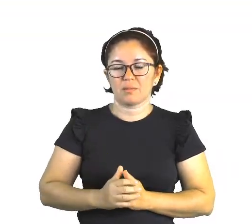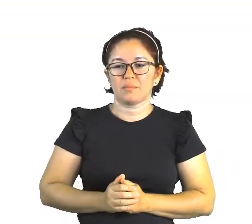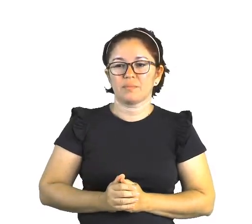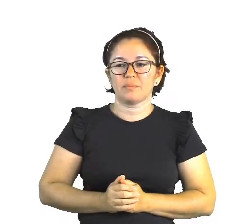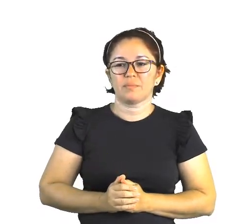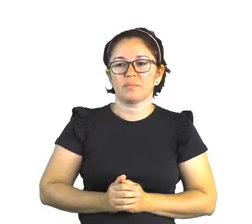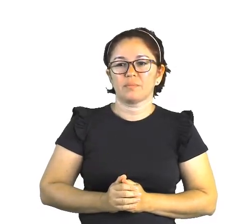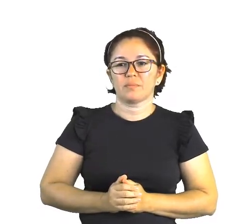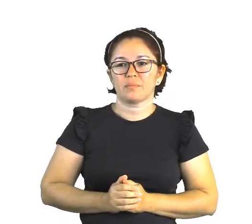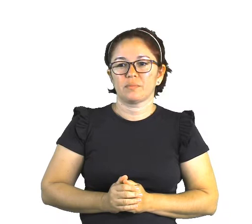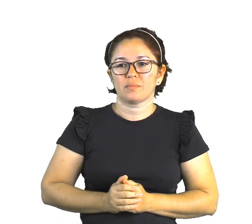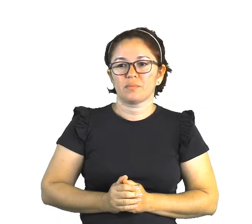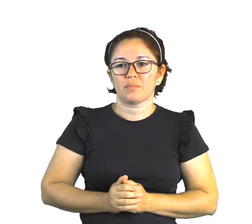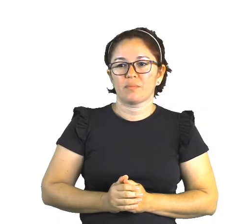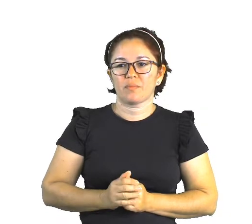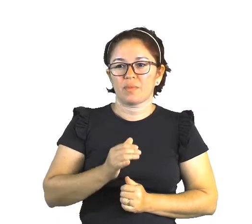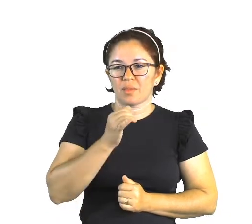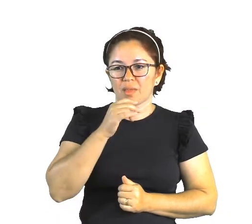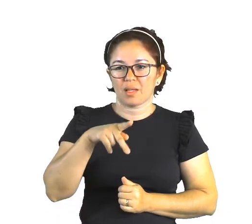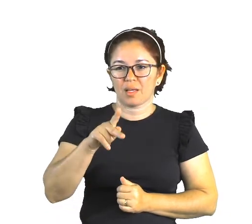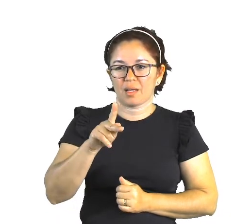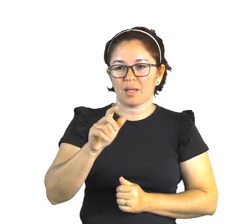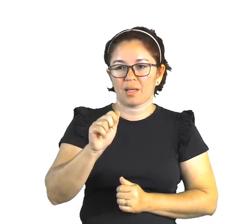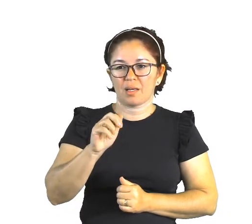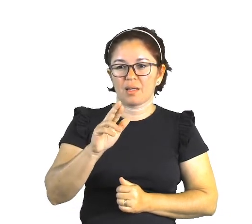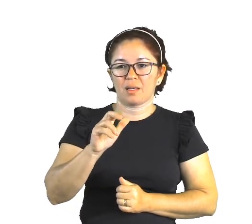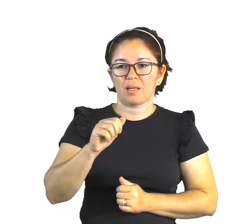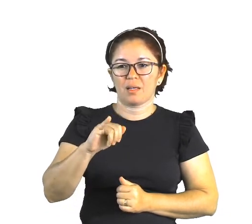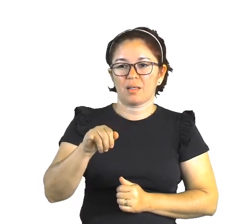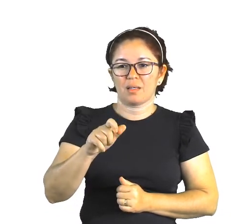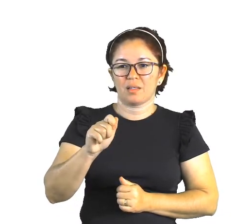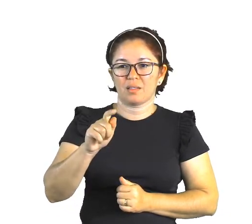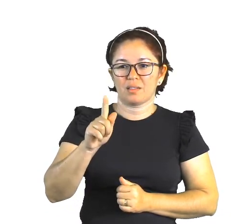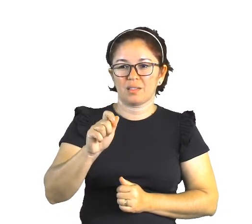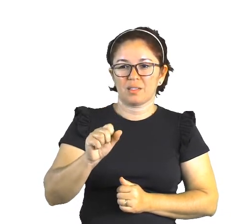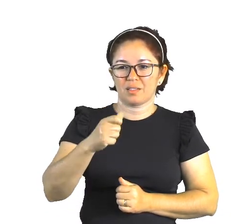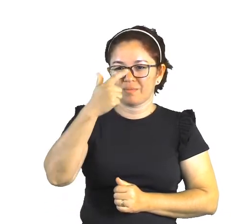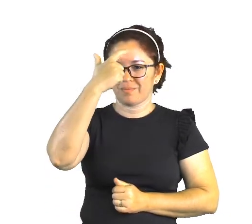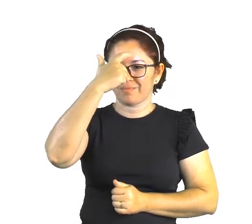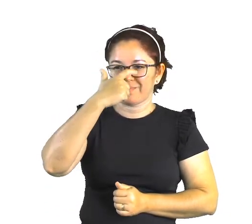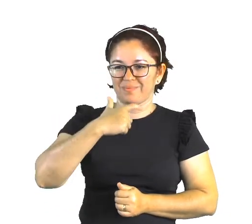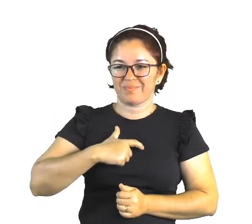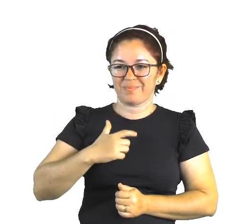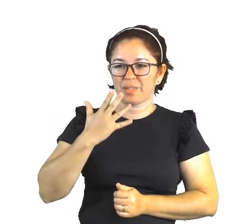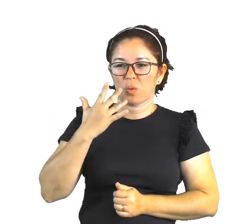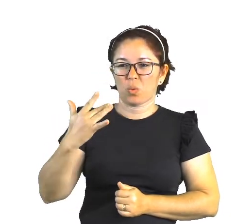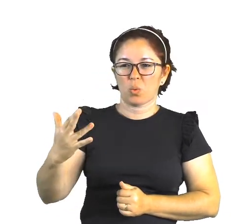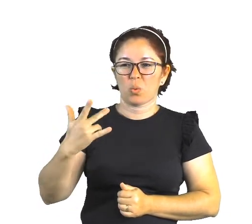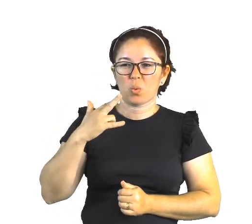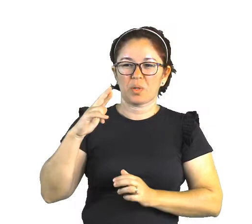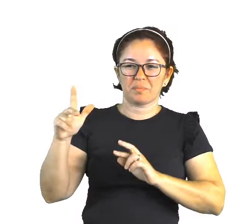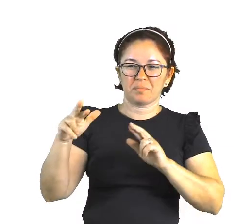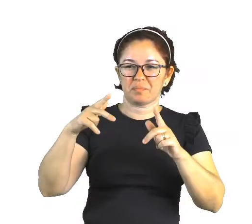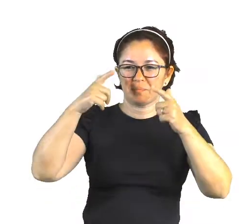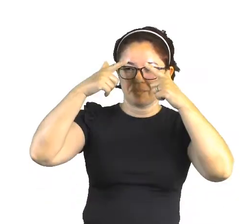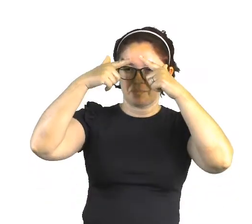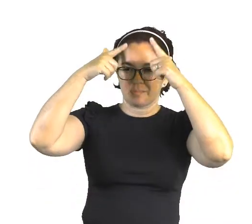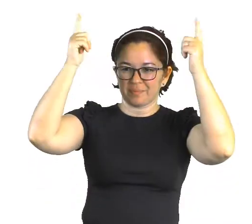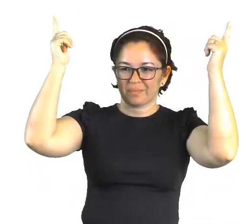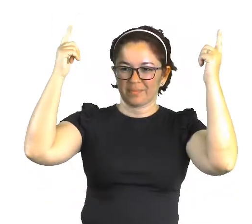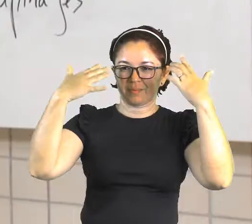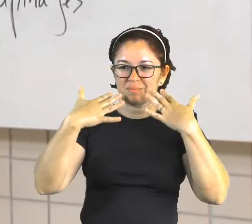Aqui nós temos os nativos carajás. Vocês podem ver a diversidade de cores. Uma tribo,